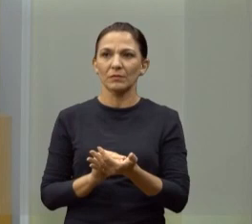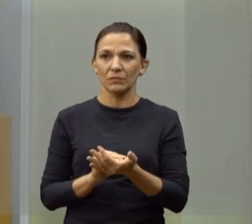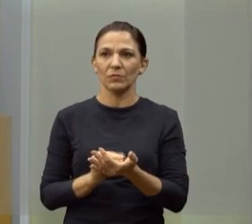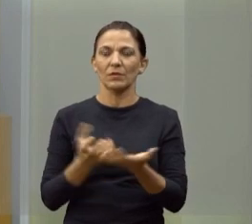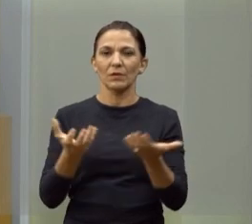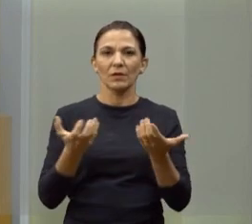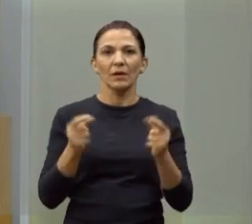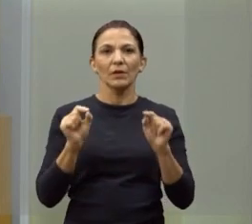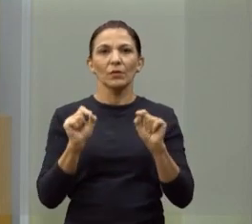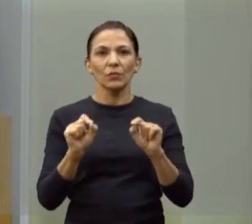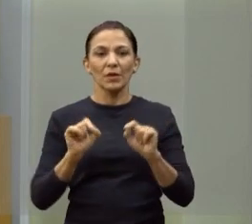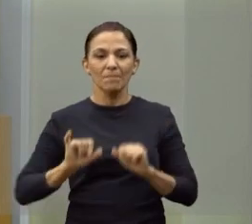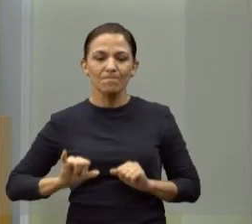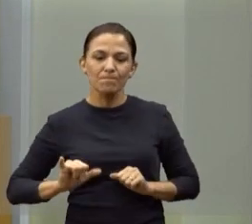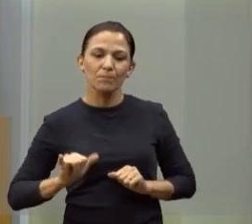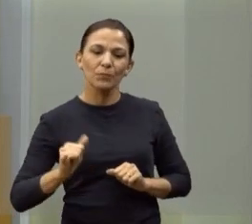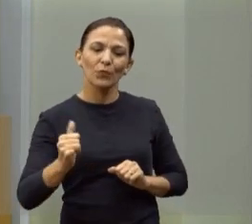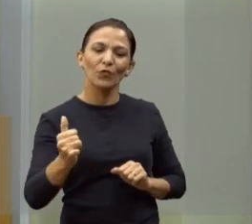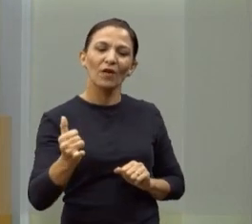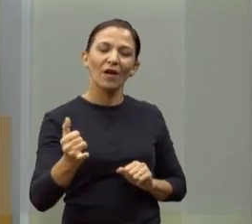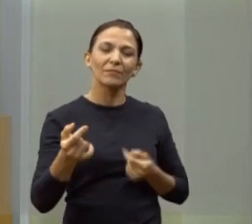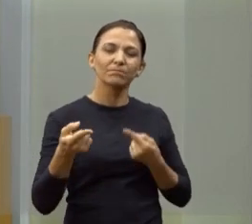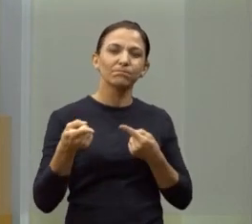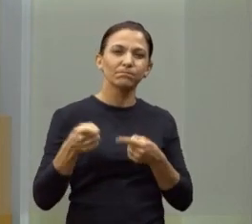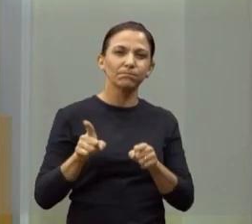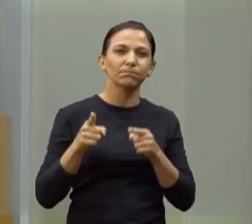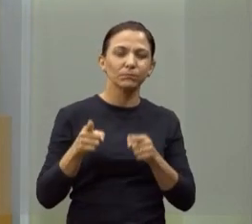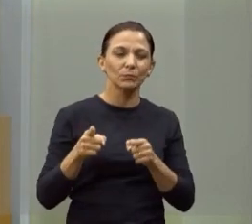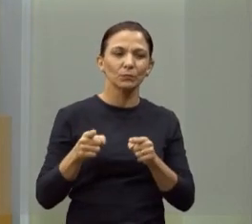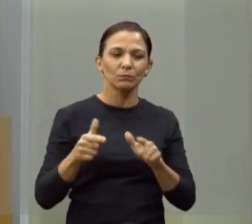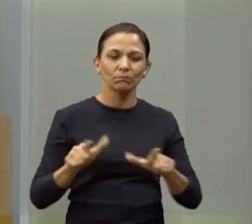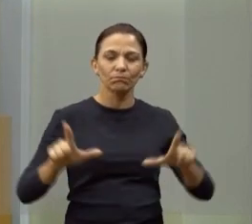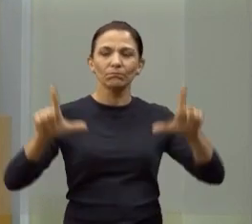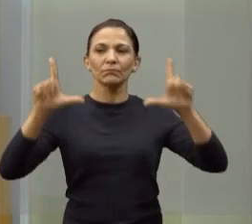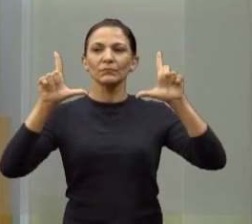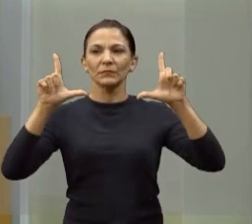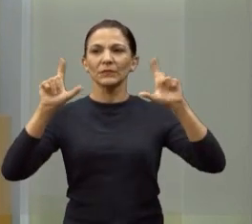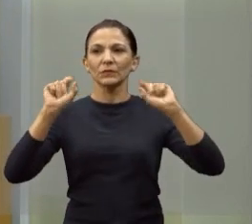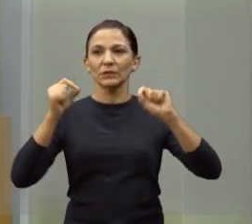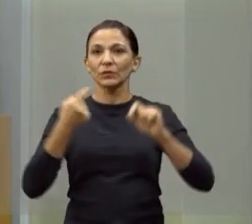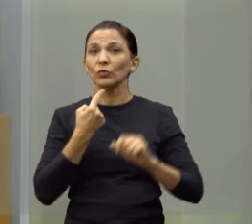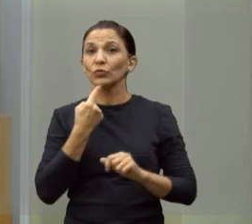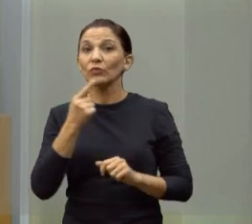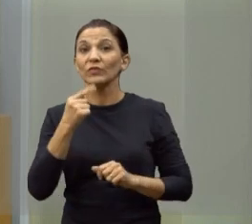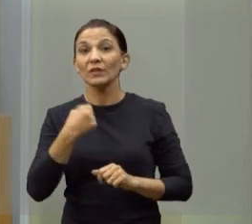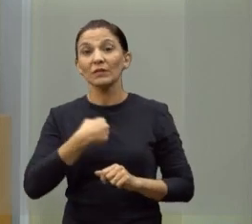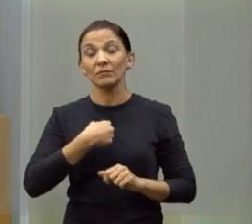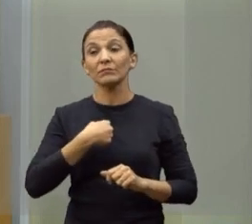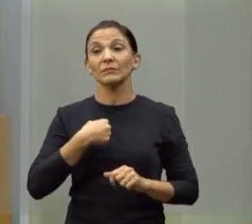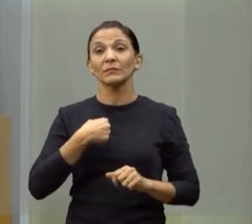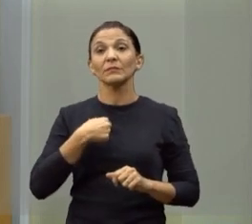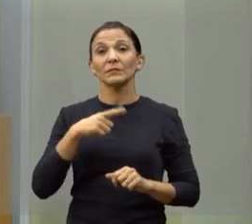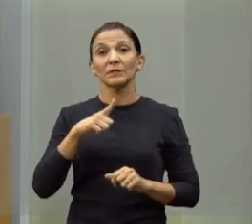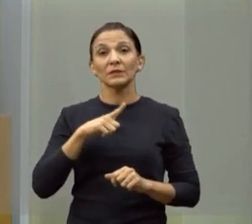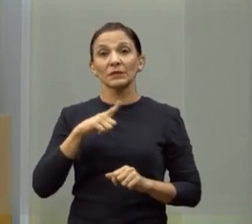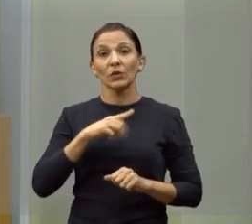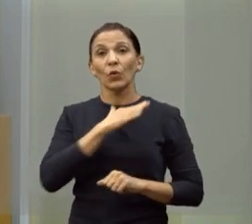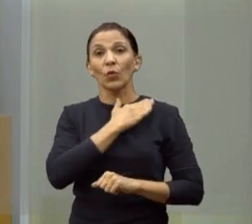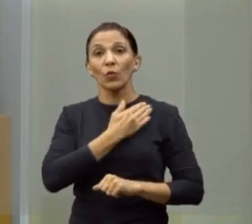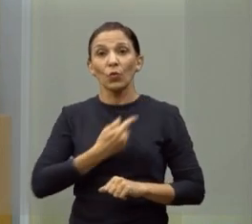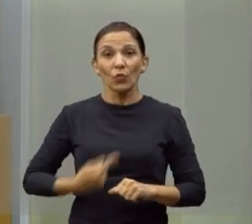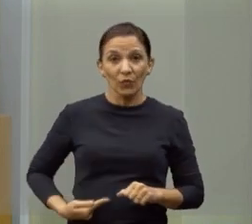provocação e quero trazer isso a público, que é um questionamento que eu faço, presidente, ao governo municipal.